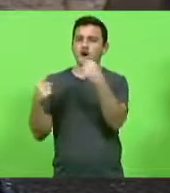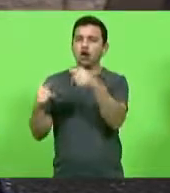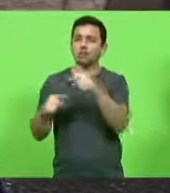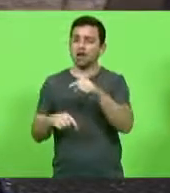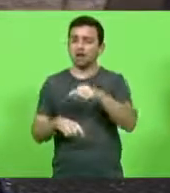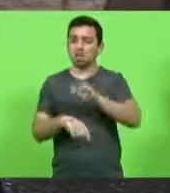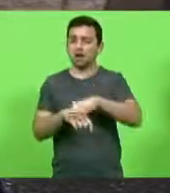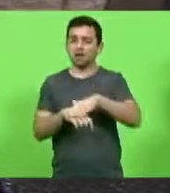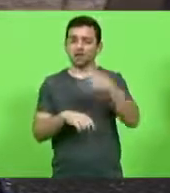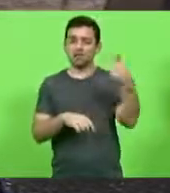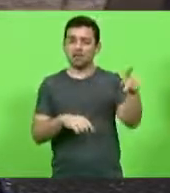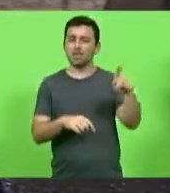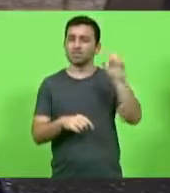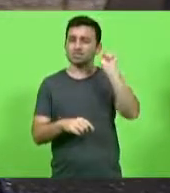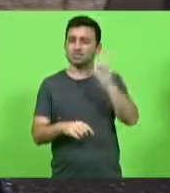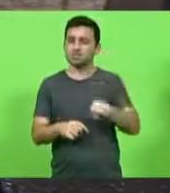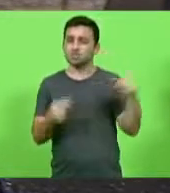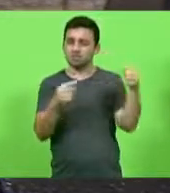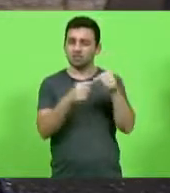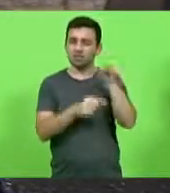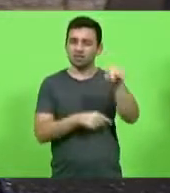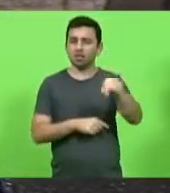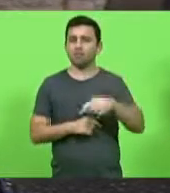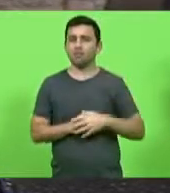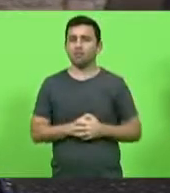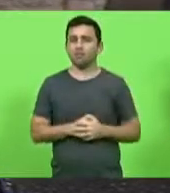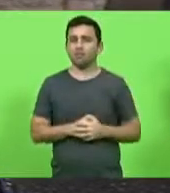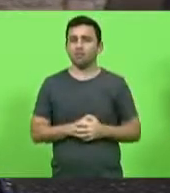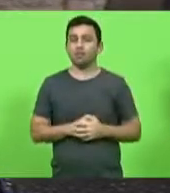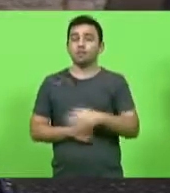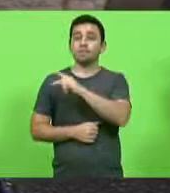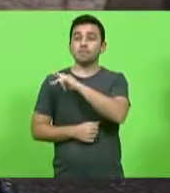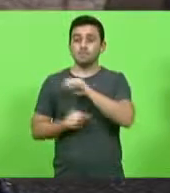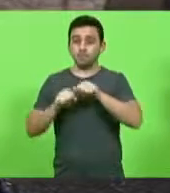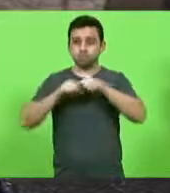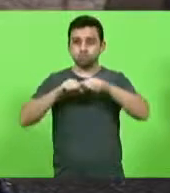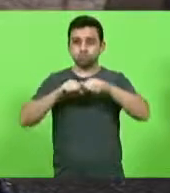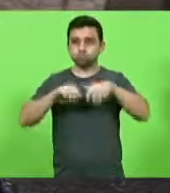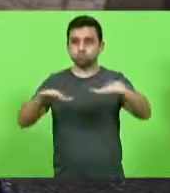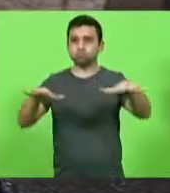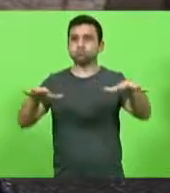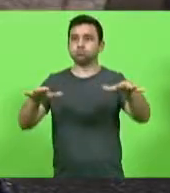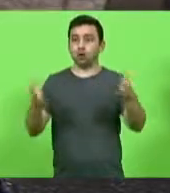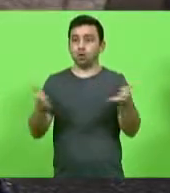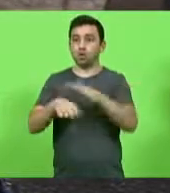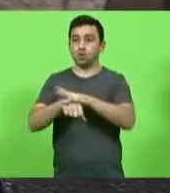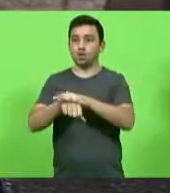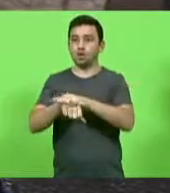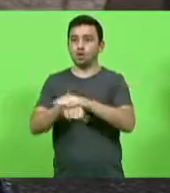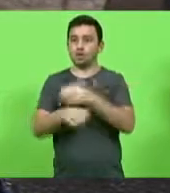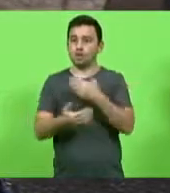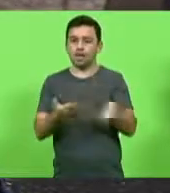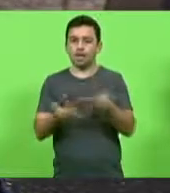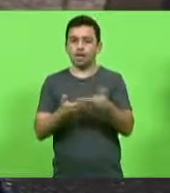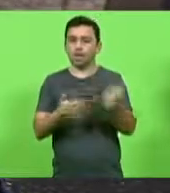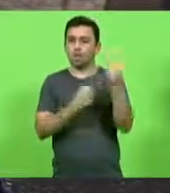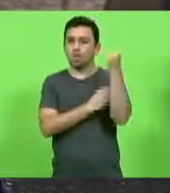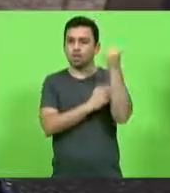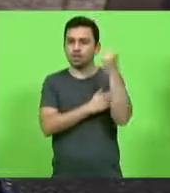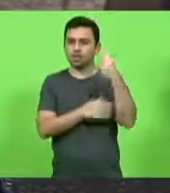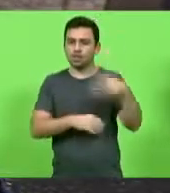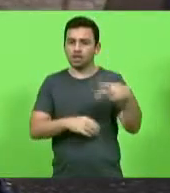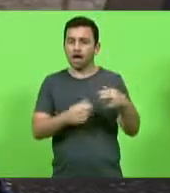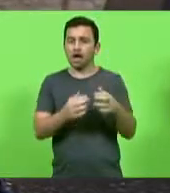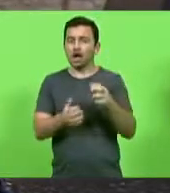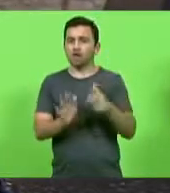na pandemia, o presidente perdeu todo o poder, tiraram todo o poder dele de assumir a